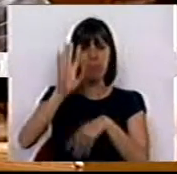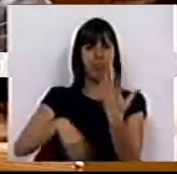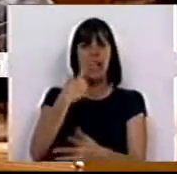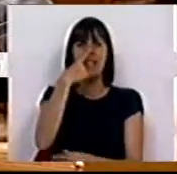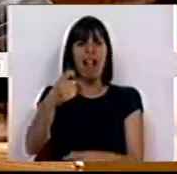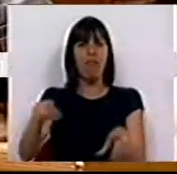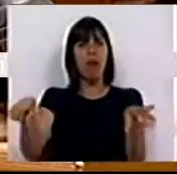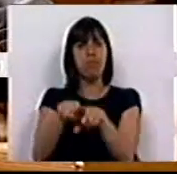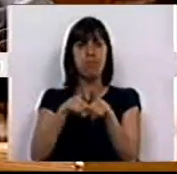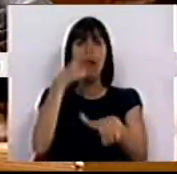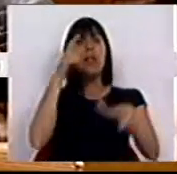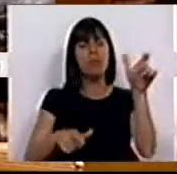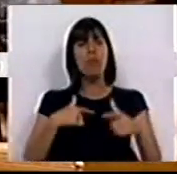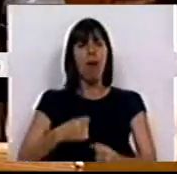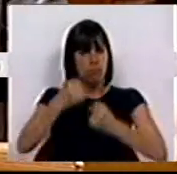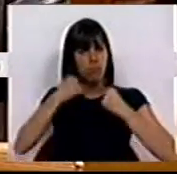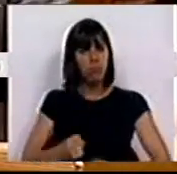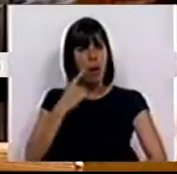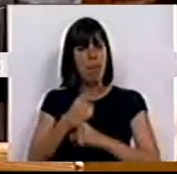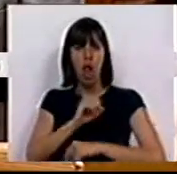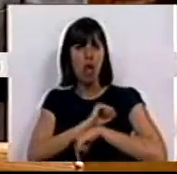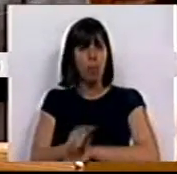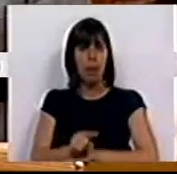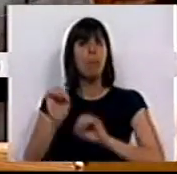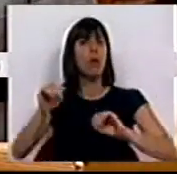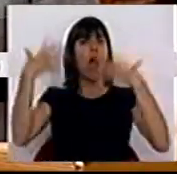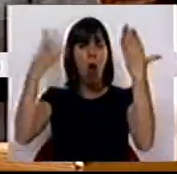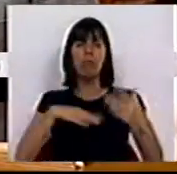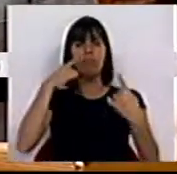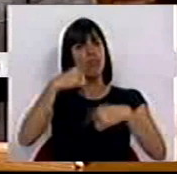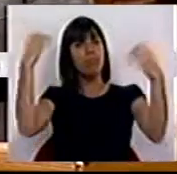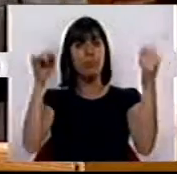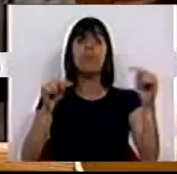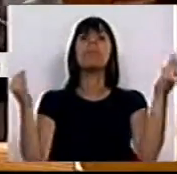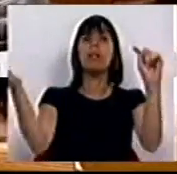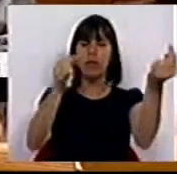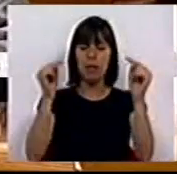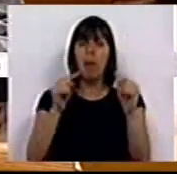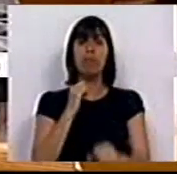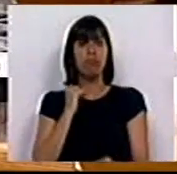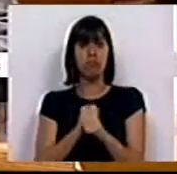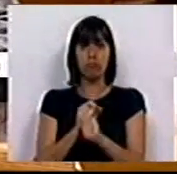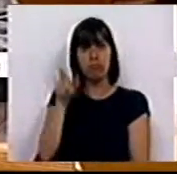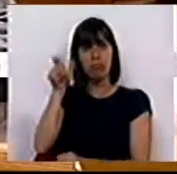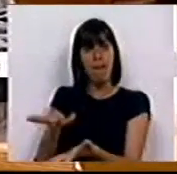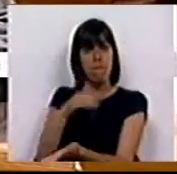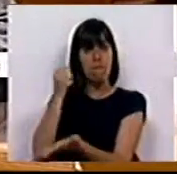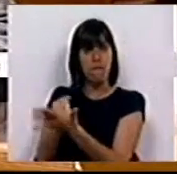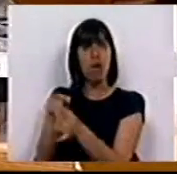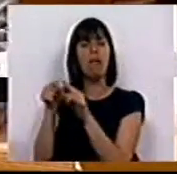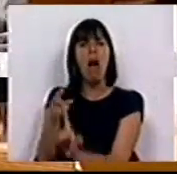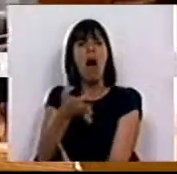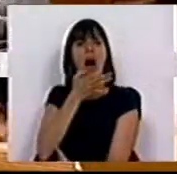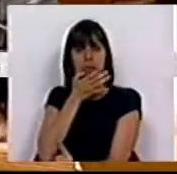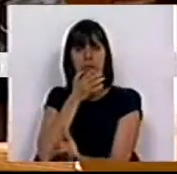as pessoas. Nós insistimos naquilo que desde a primeira hora trouxemos a este debate. Um posto de trabalho permanente